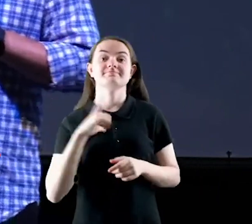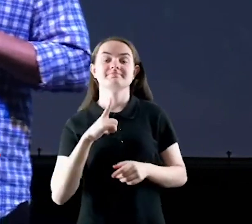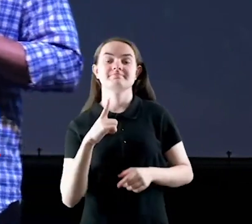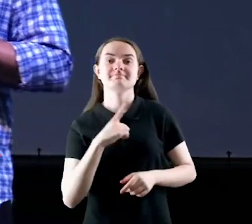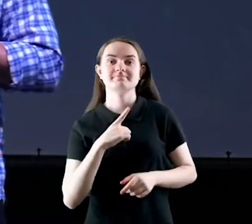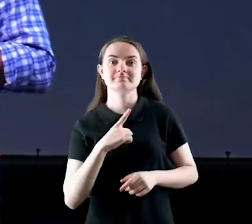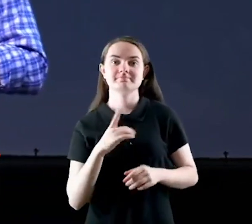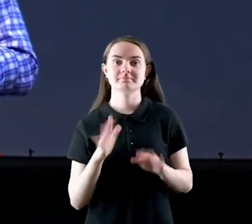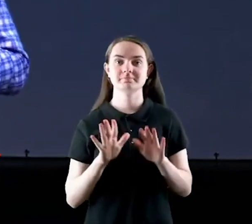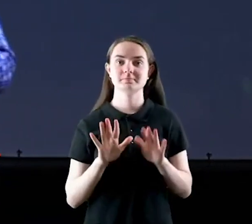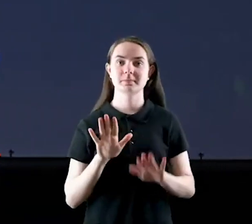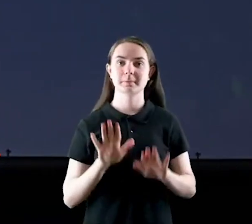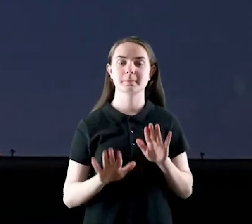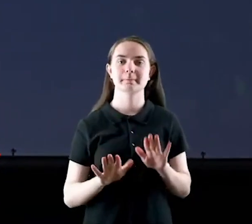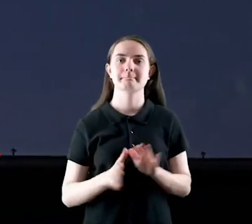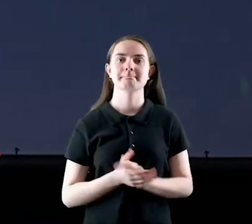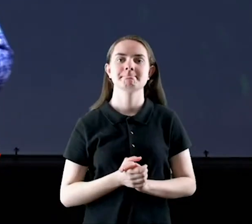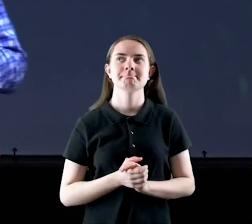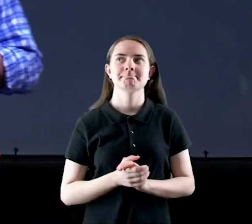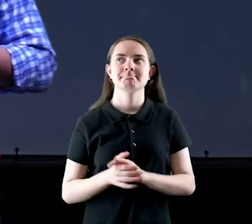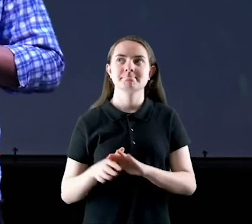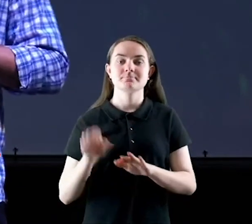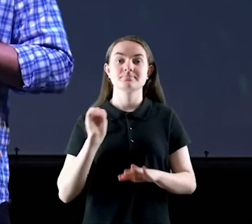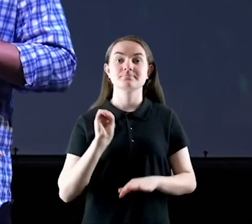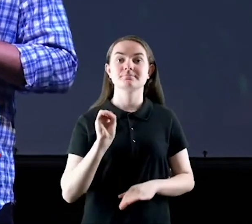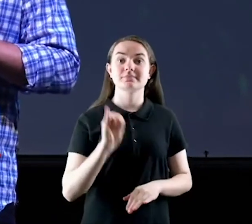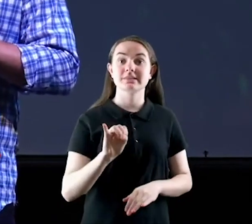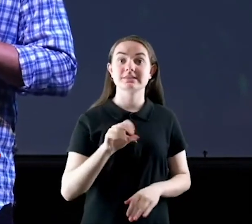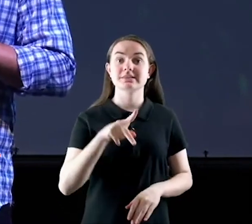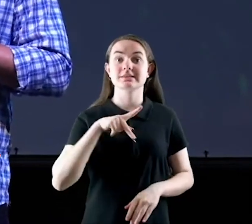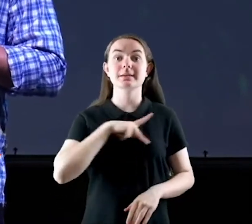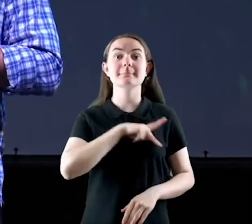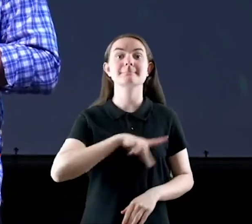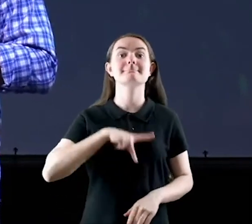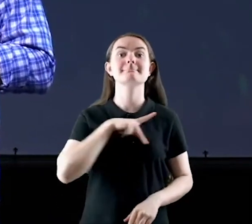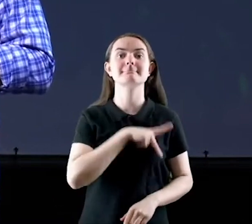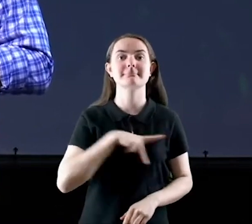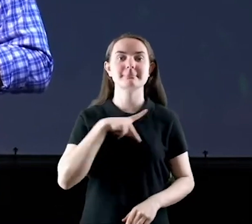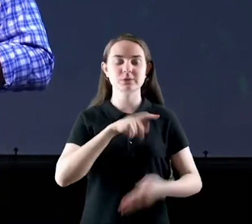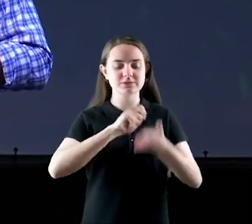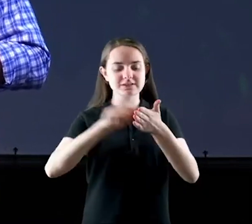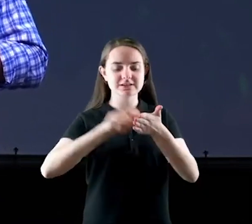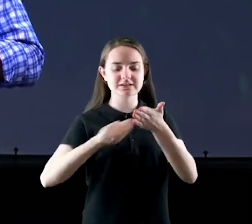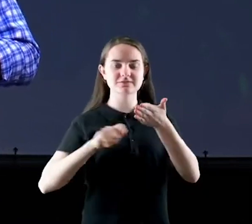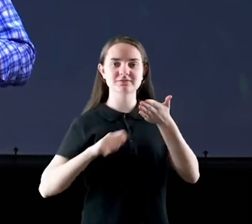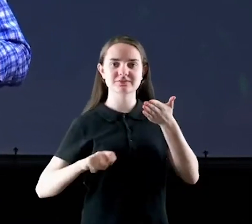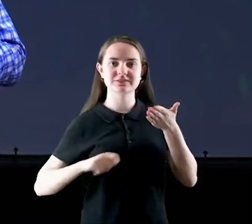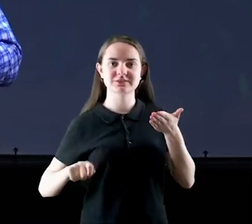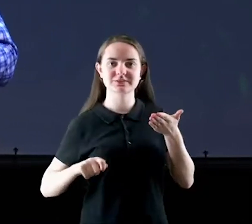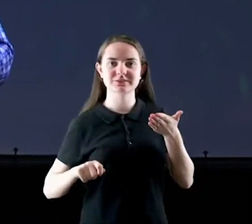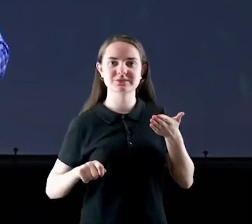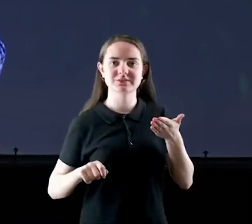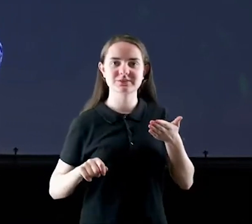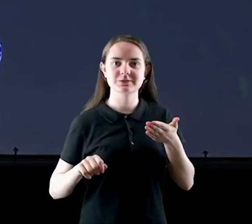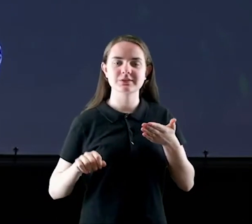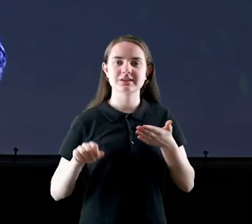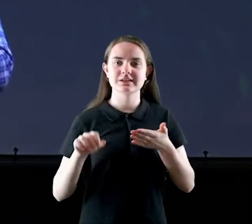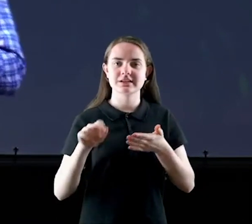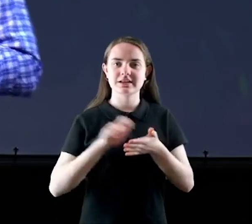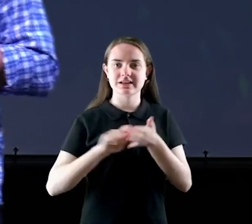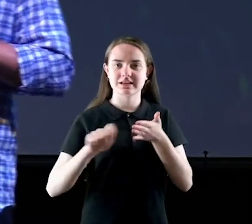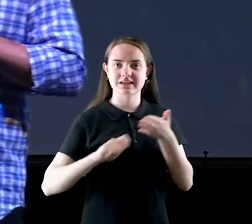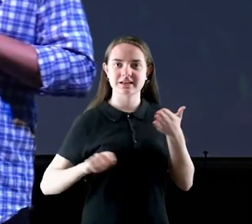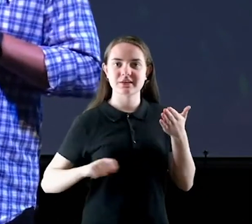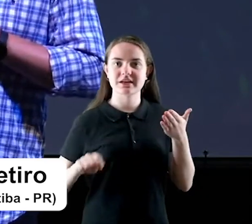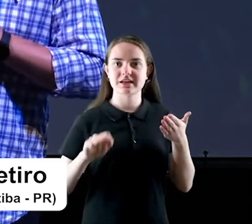eu acho que se o apóstolo Paulo estivesse hoje escrevendo a sua carta aos Efésios, ele falaria assim, tomai